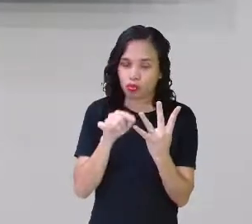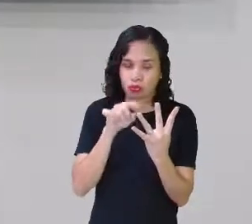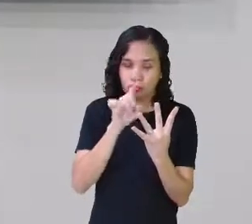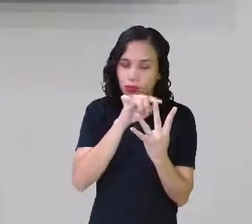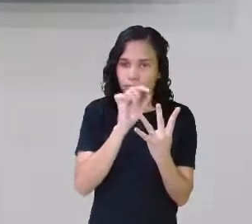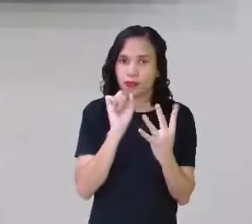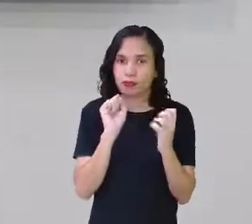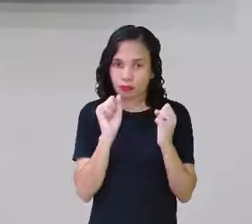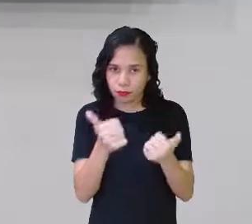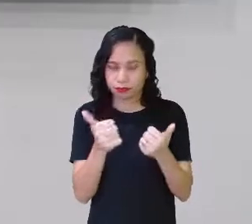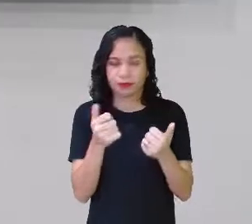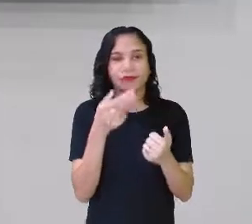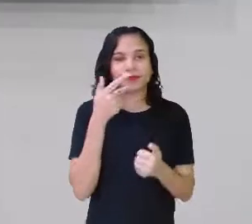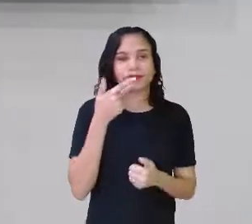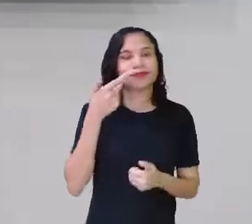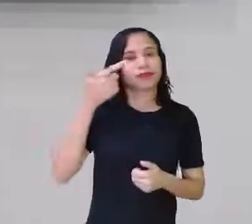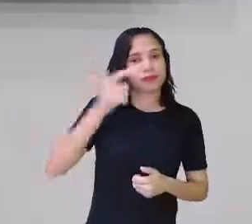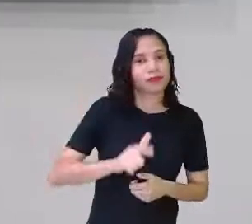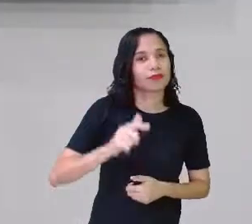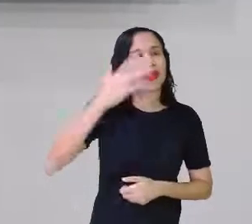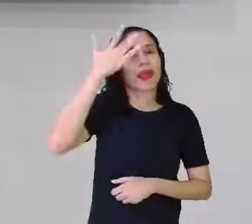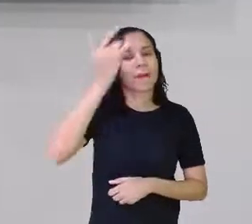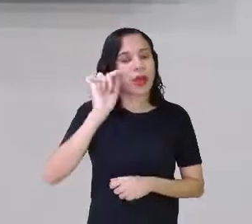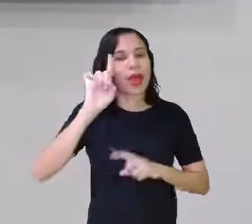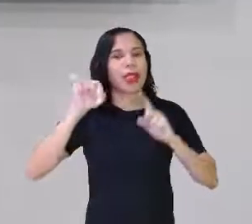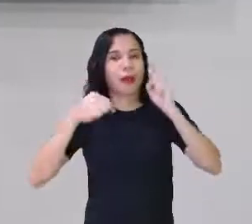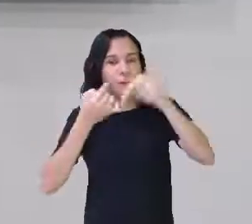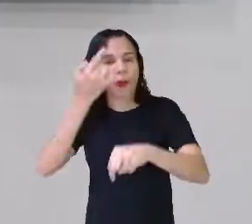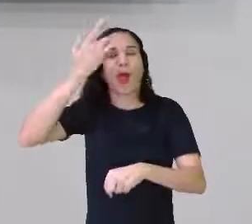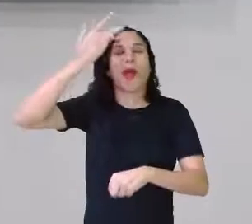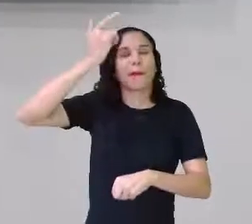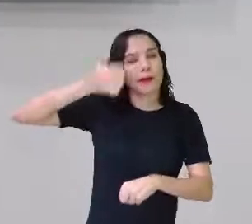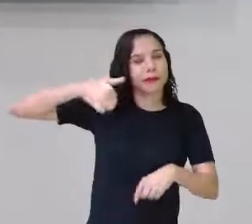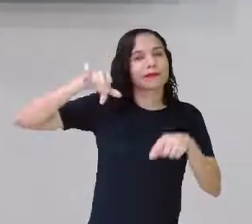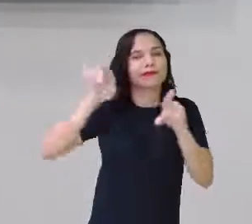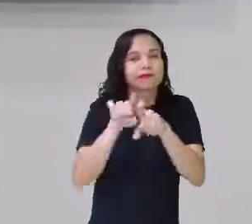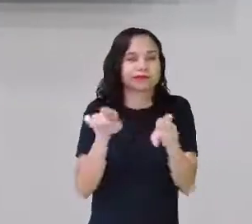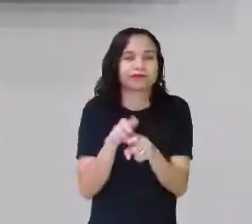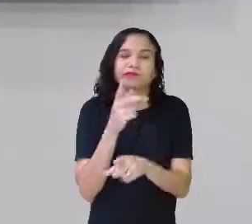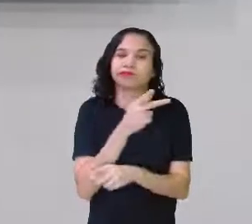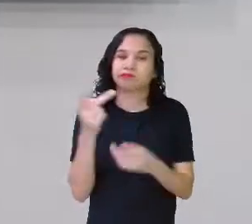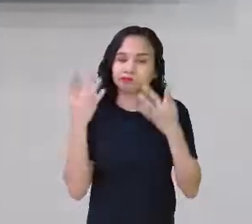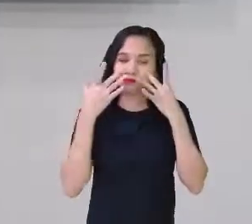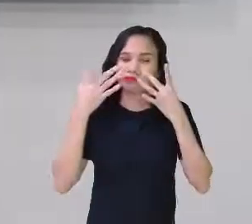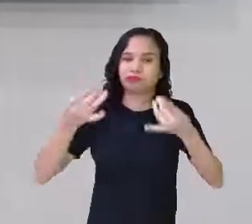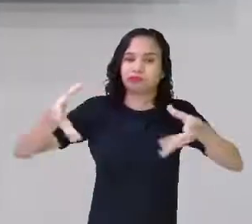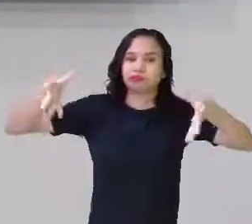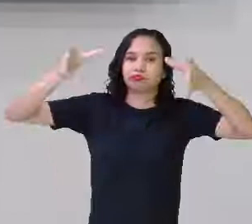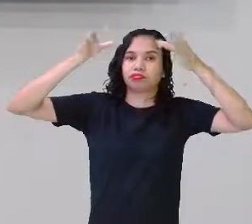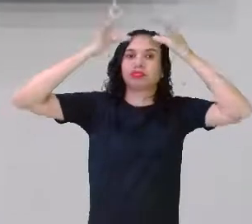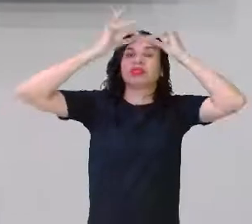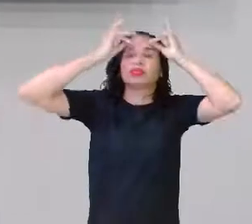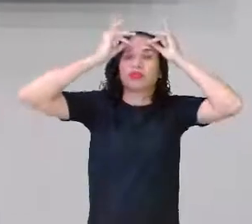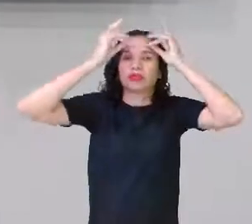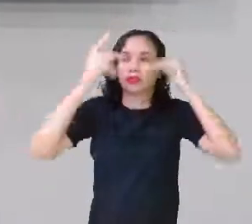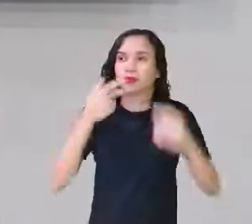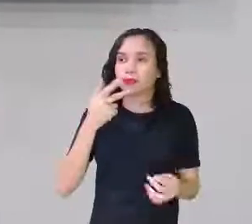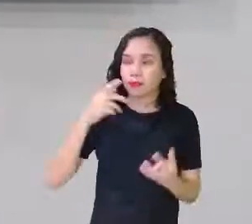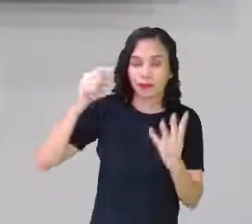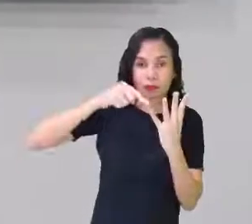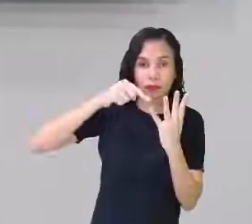Beleza? Vou reforçar isso amanhã e depois de amanhã também, para que você fique com isso bem entendido. Então, vamos lá.